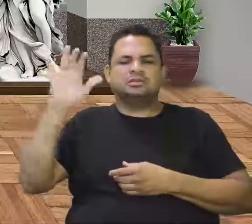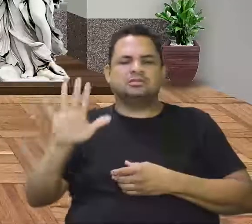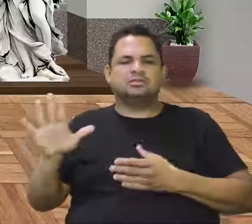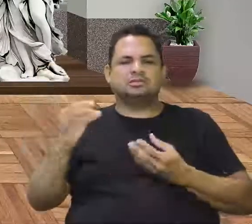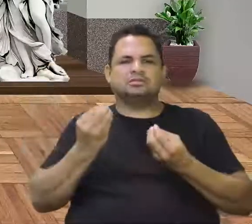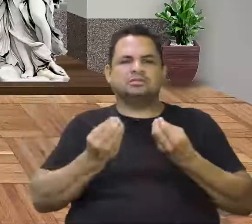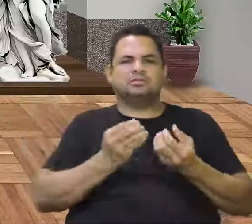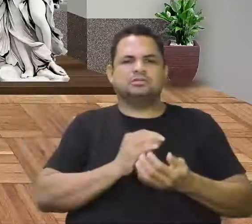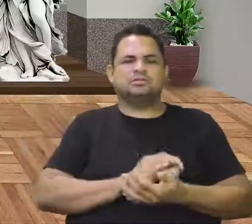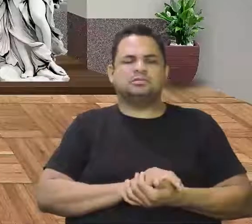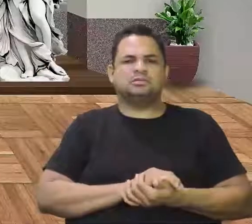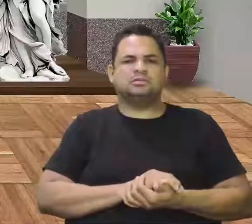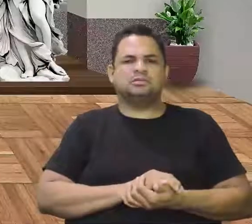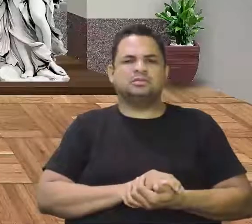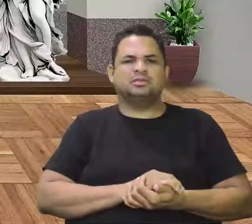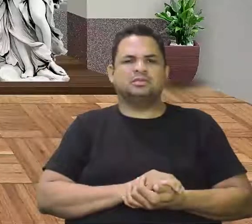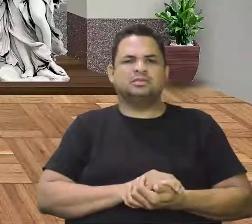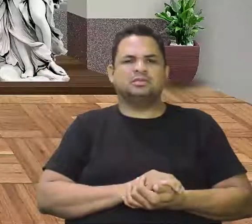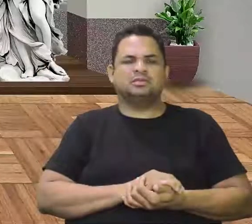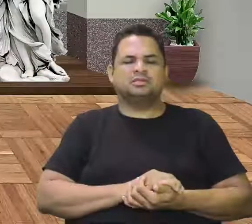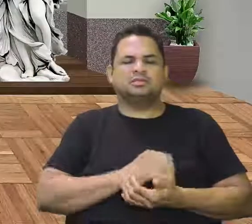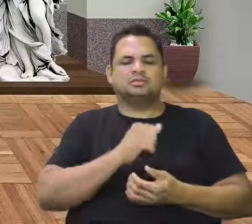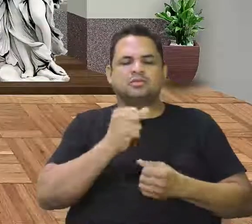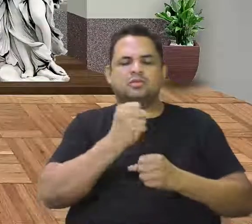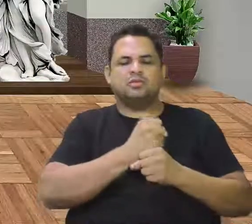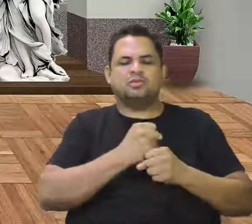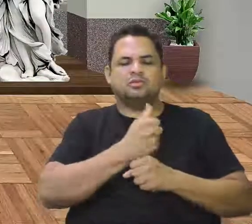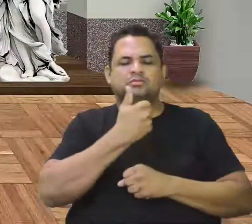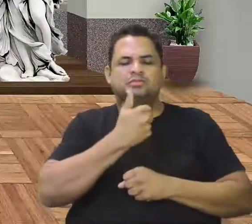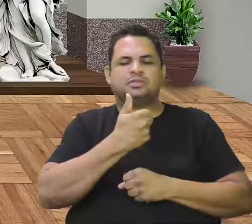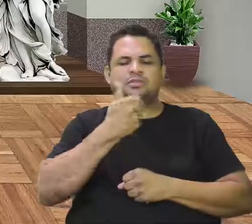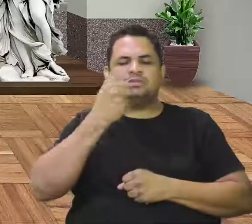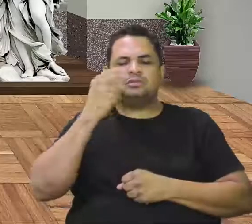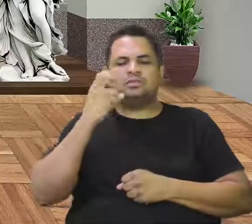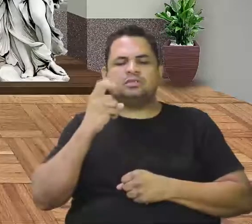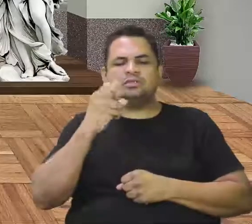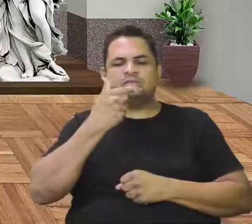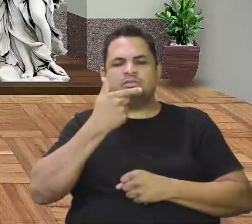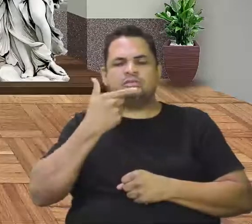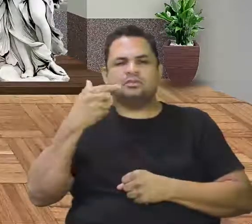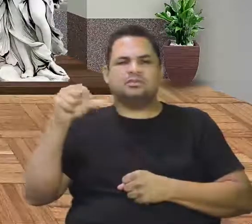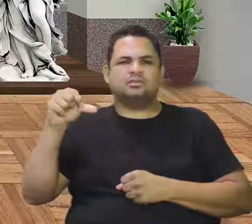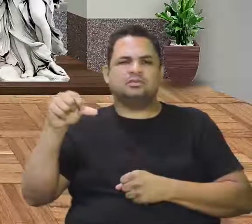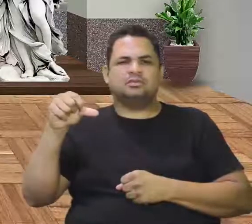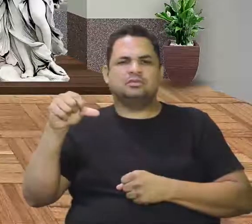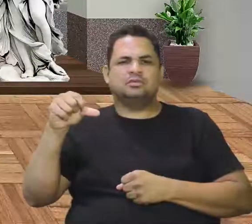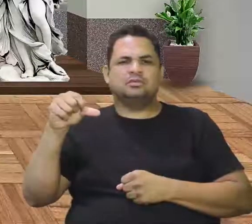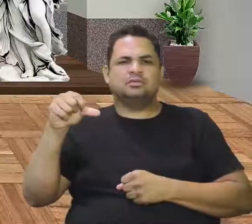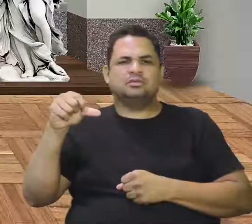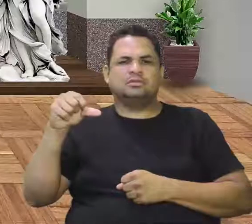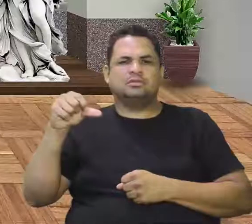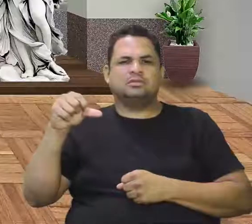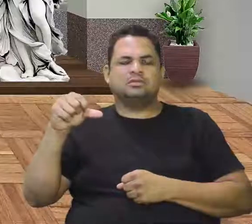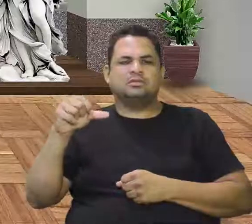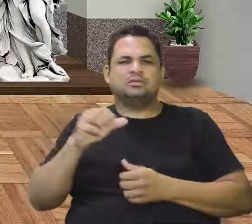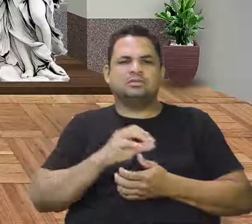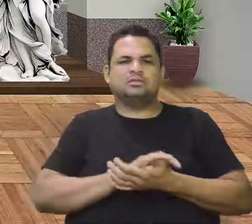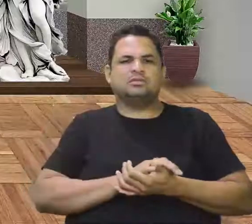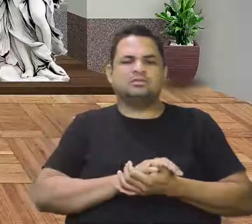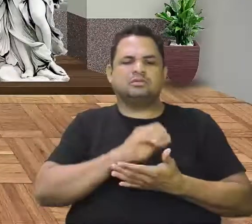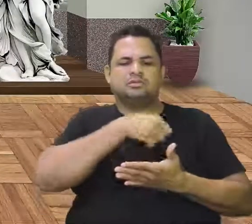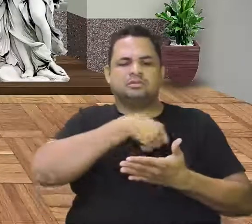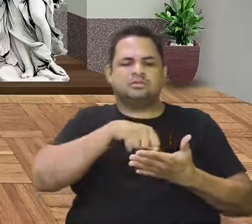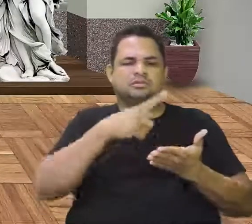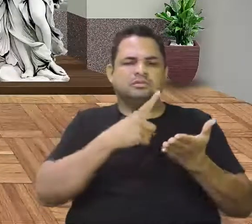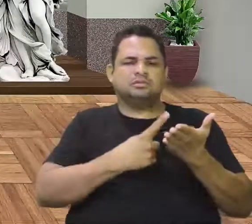Então, em 1529, é assinado o